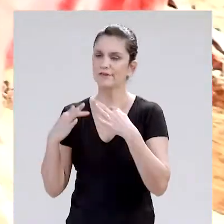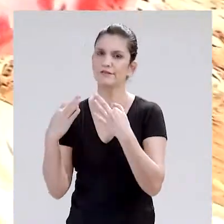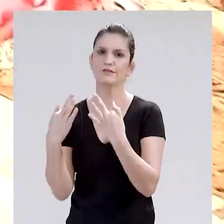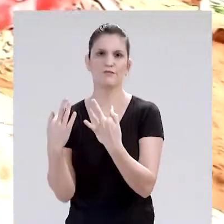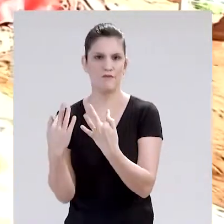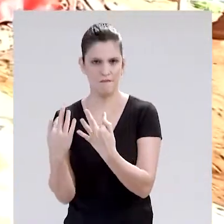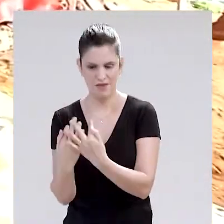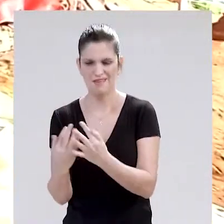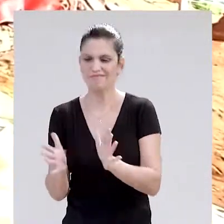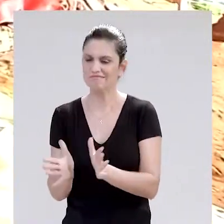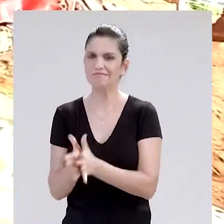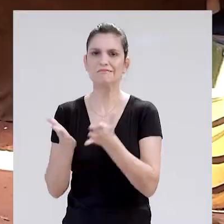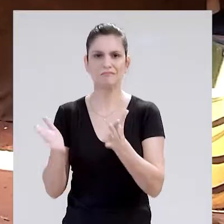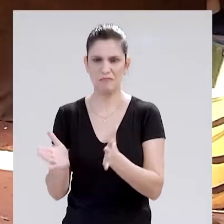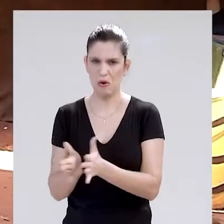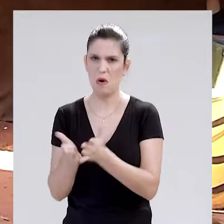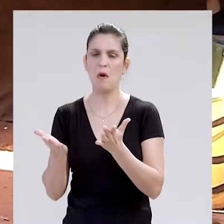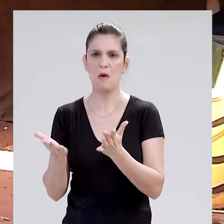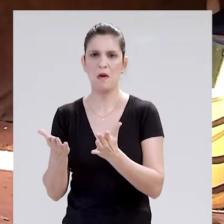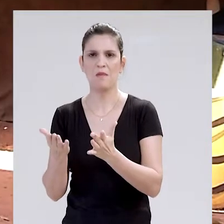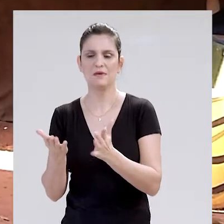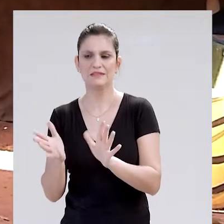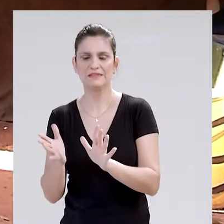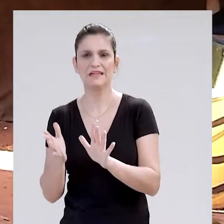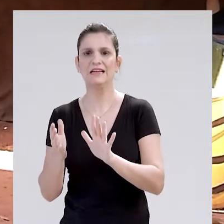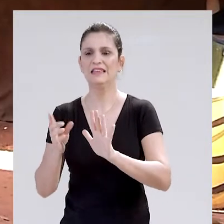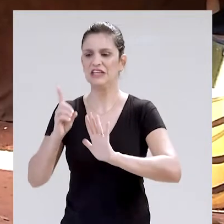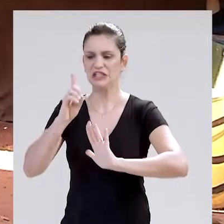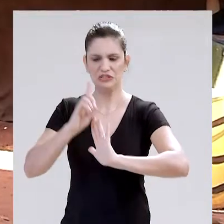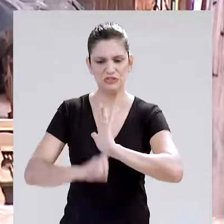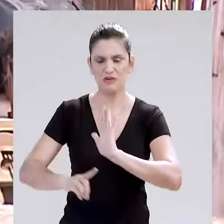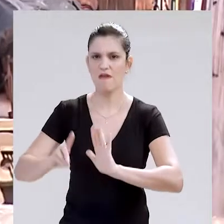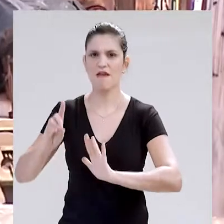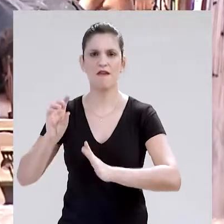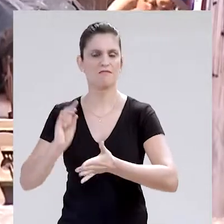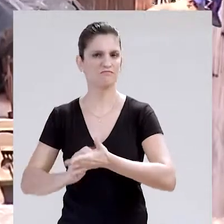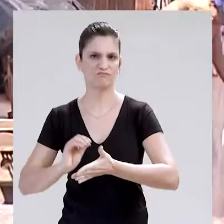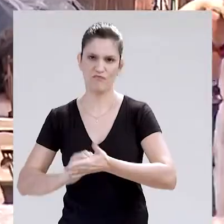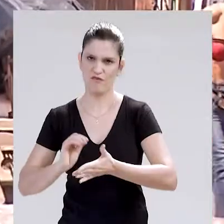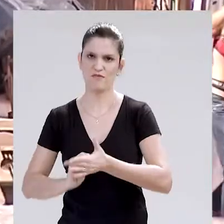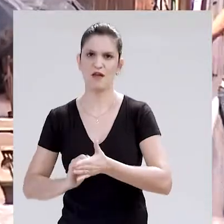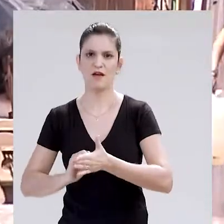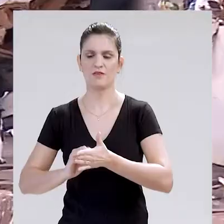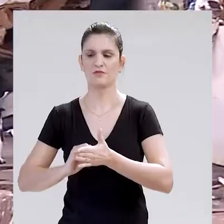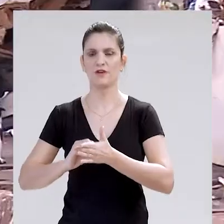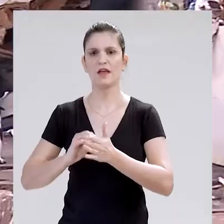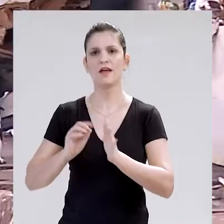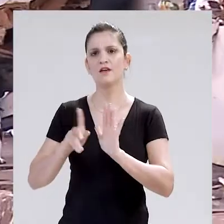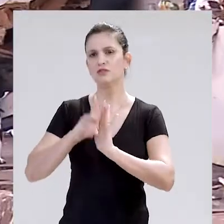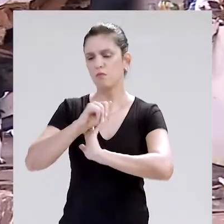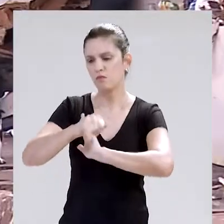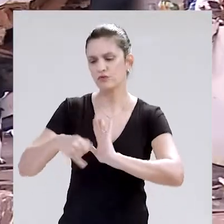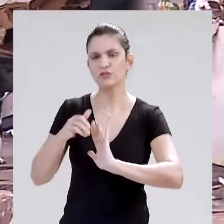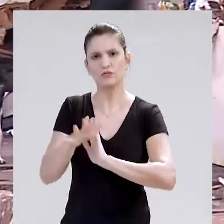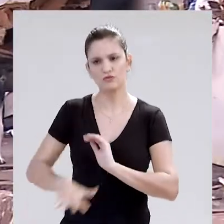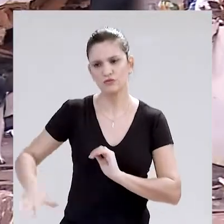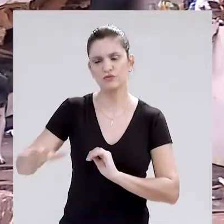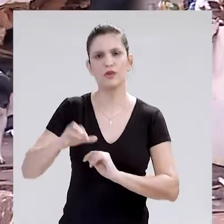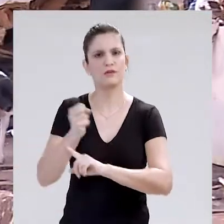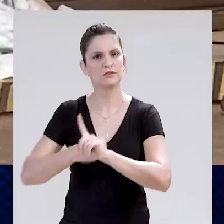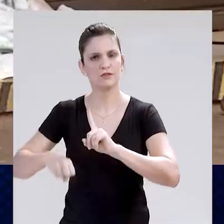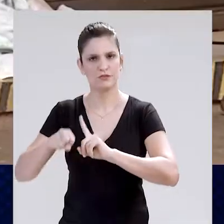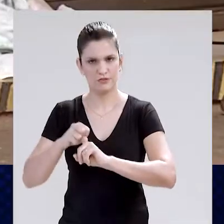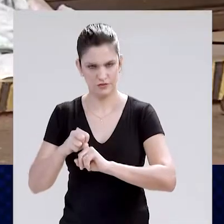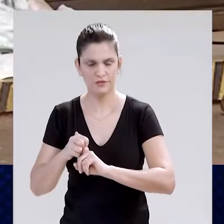para orientar as famílias com membros em situação de ameaça ou violação de direitos e acessos a programas